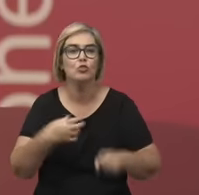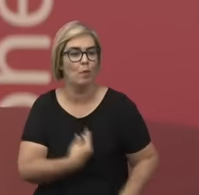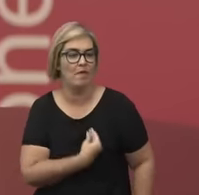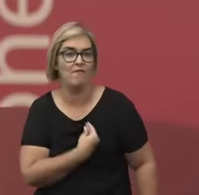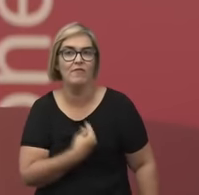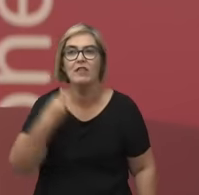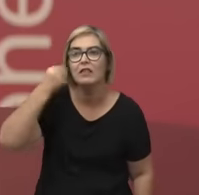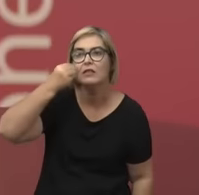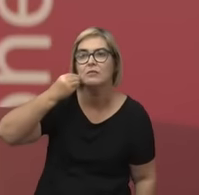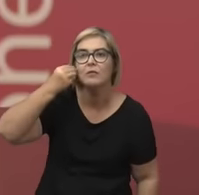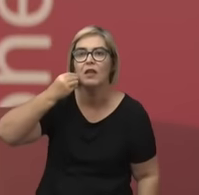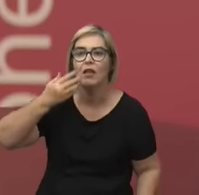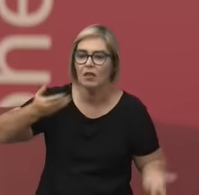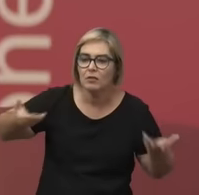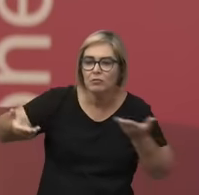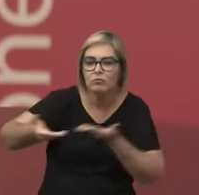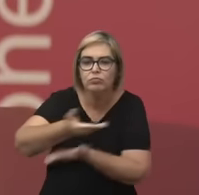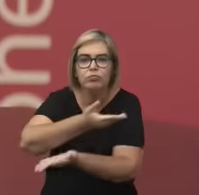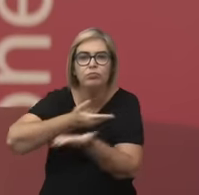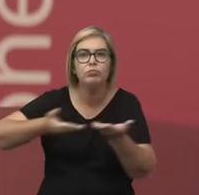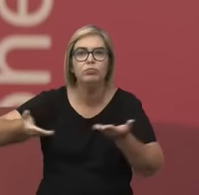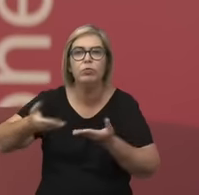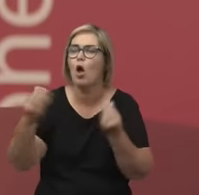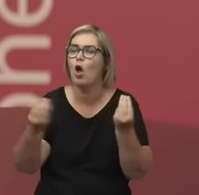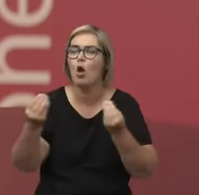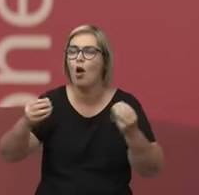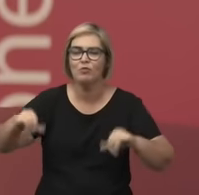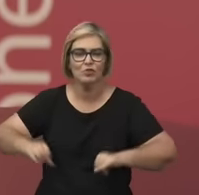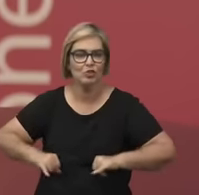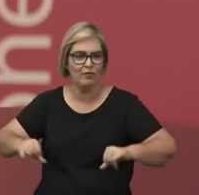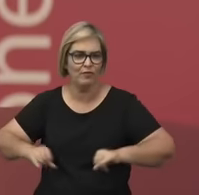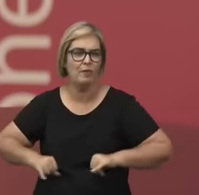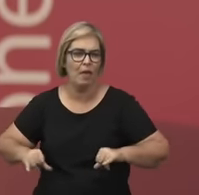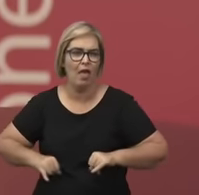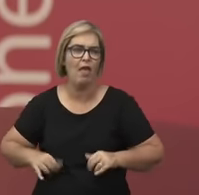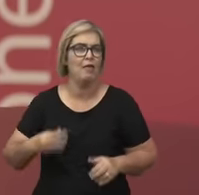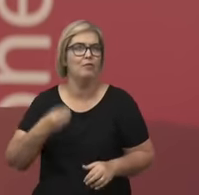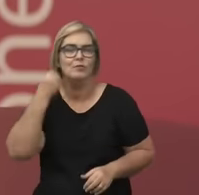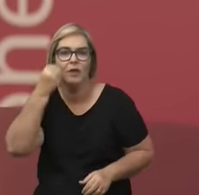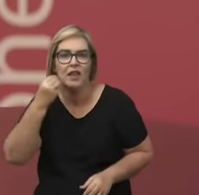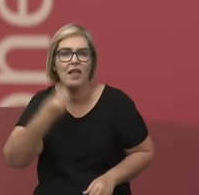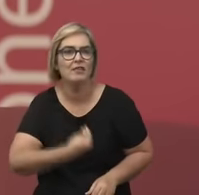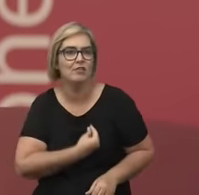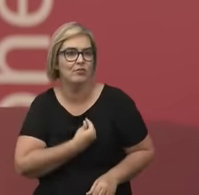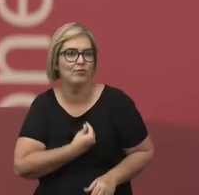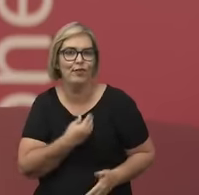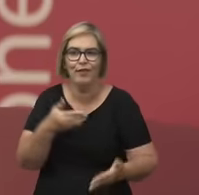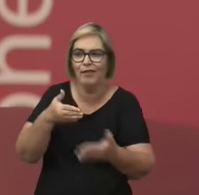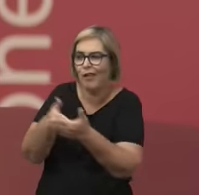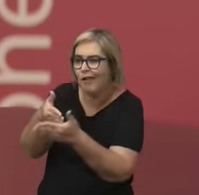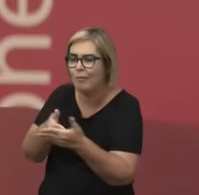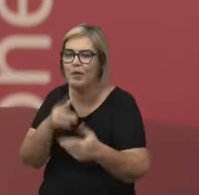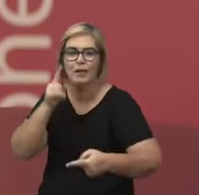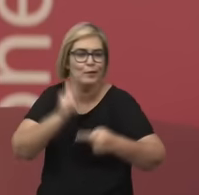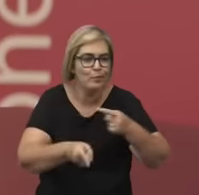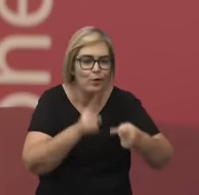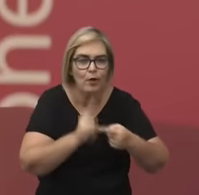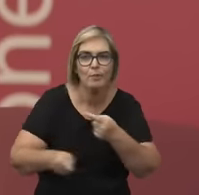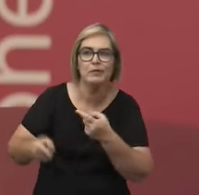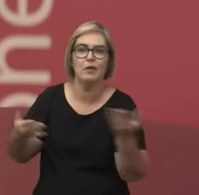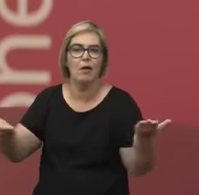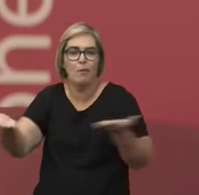compartilhamento de sofrimentos, que eu estou chamando de sofrimentos, mas também de potências e de